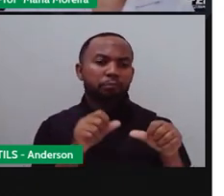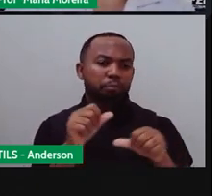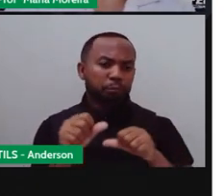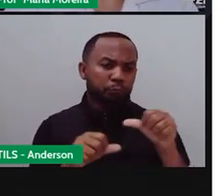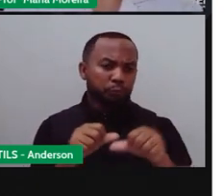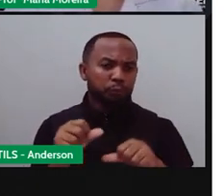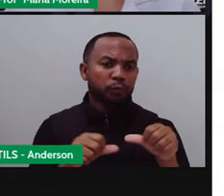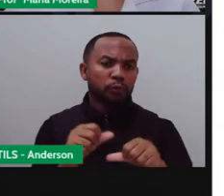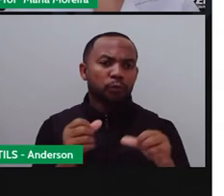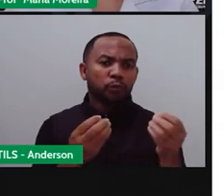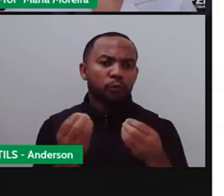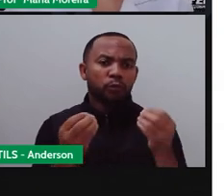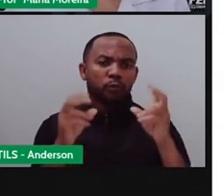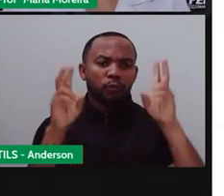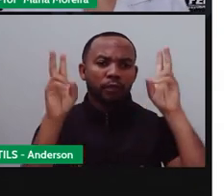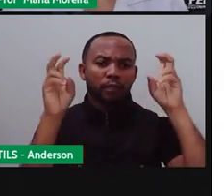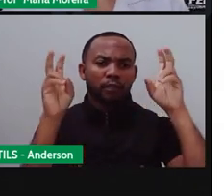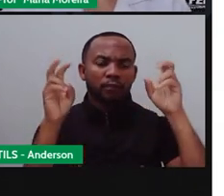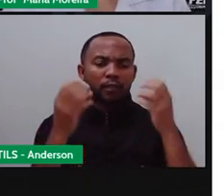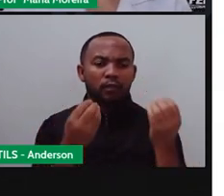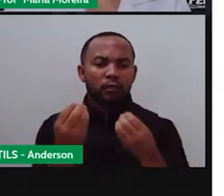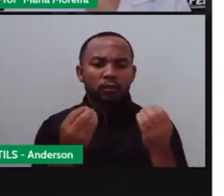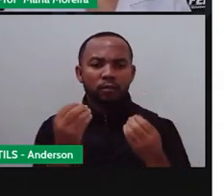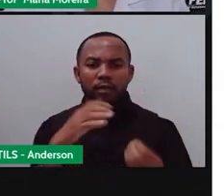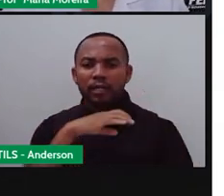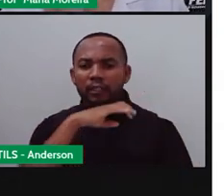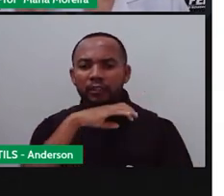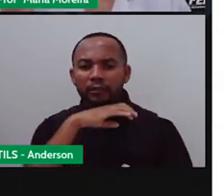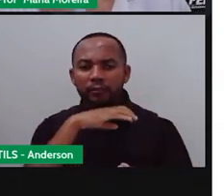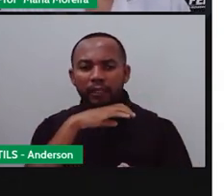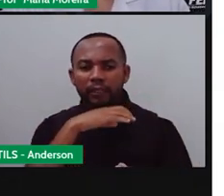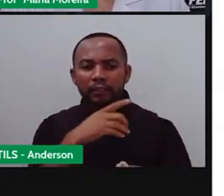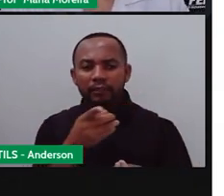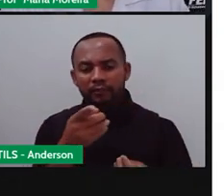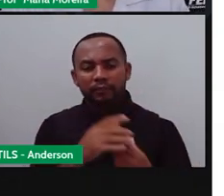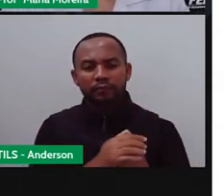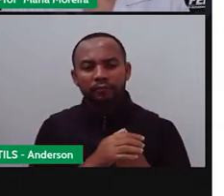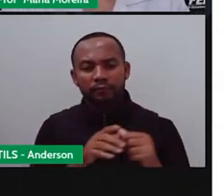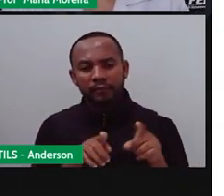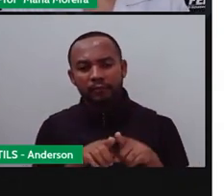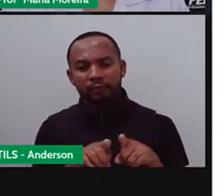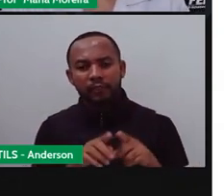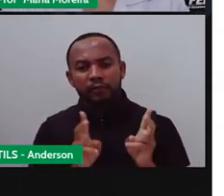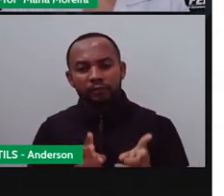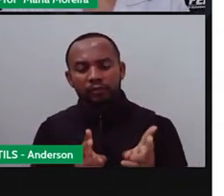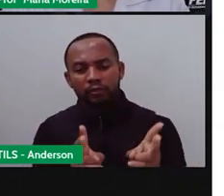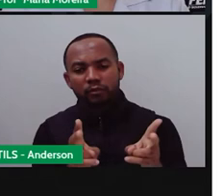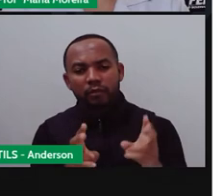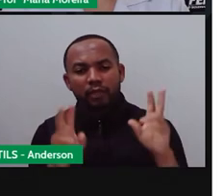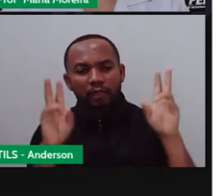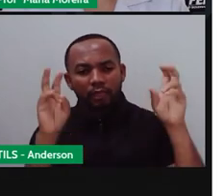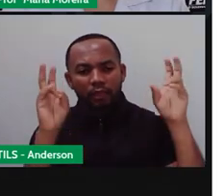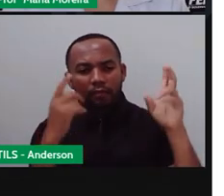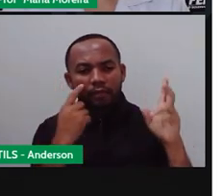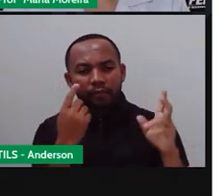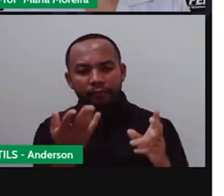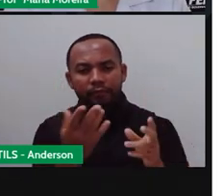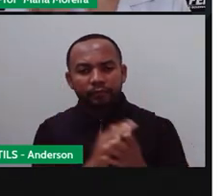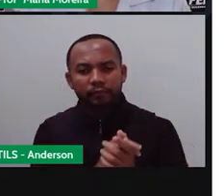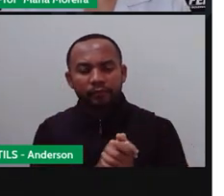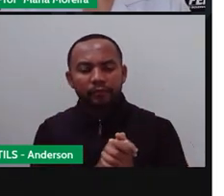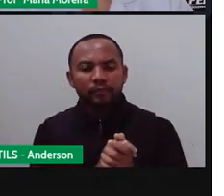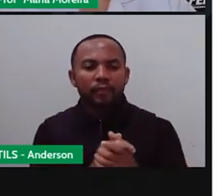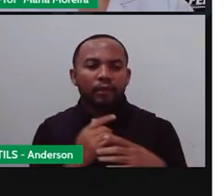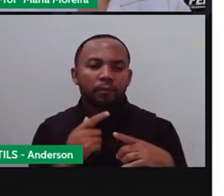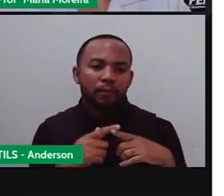título do gráfico. Colocou animais da fazenda. Mas a gente vai seguir aqui o título que tá aparecendo aqui. Até